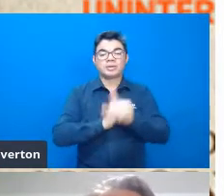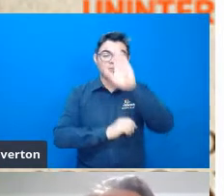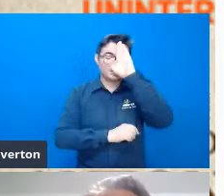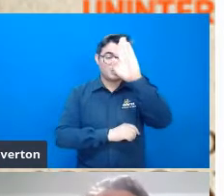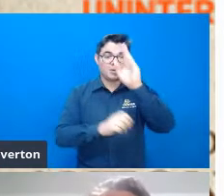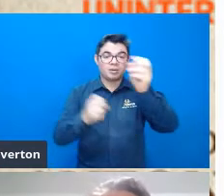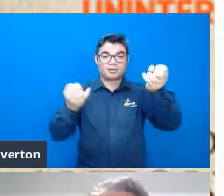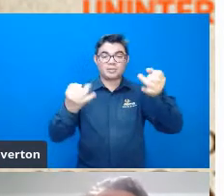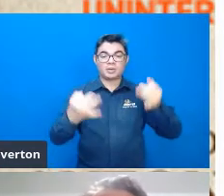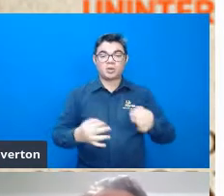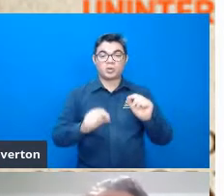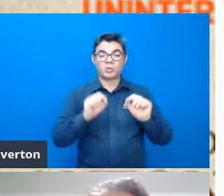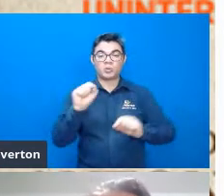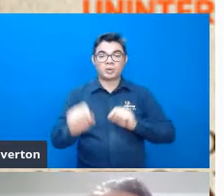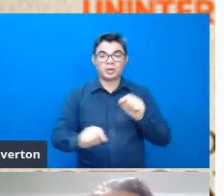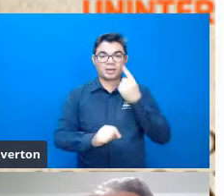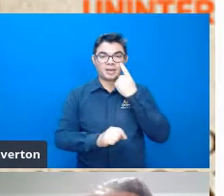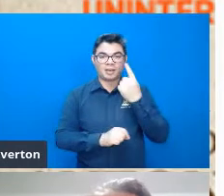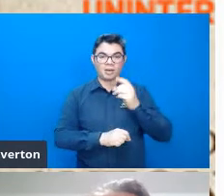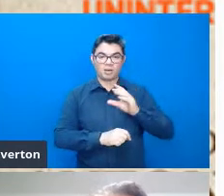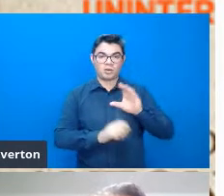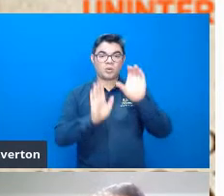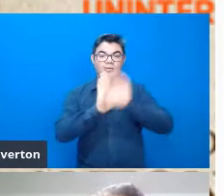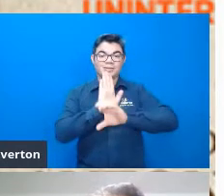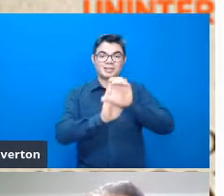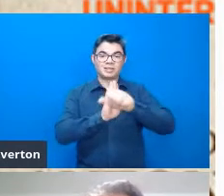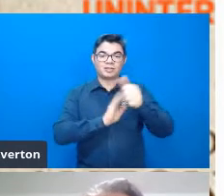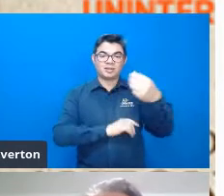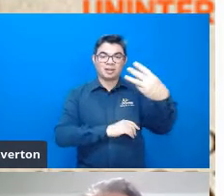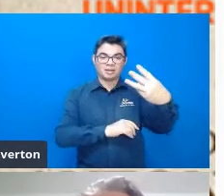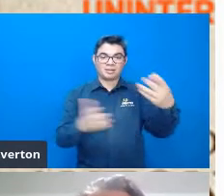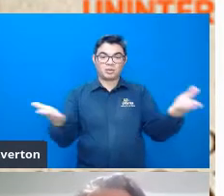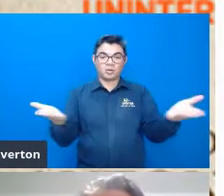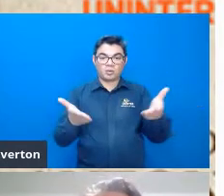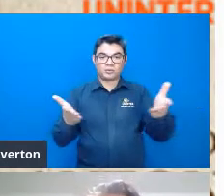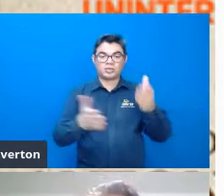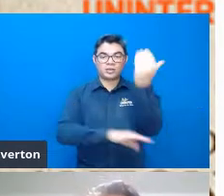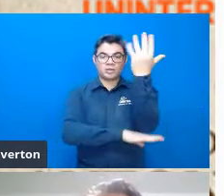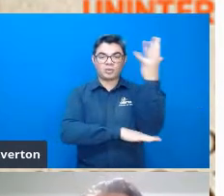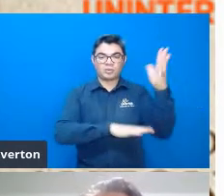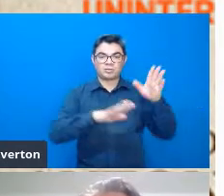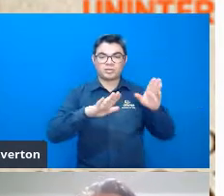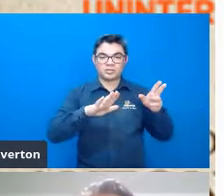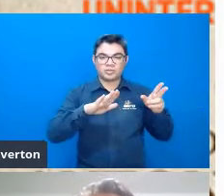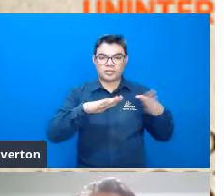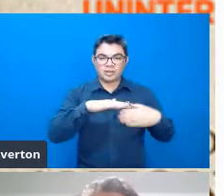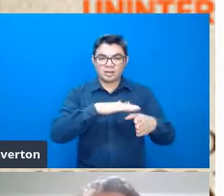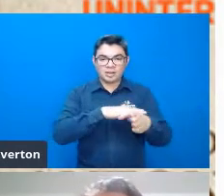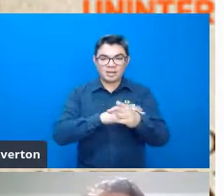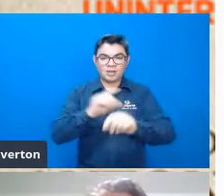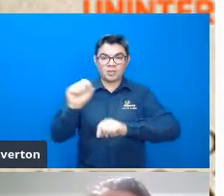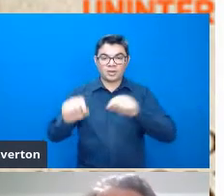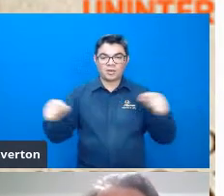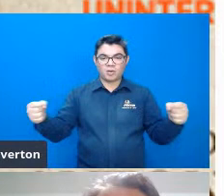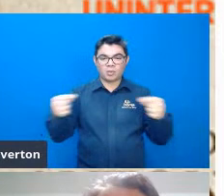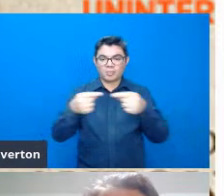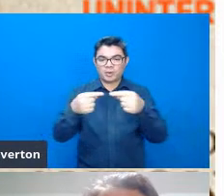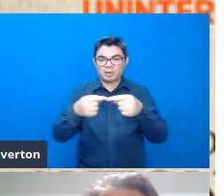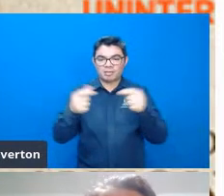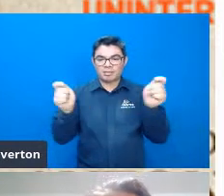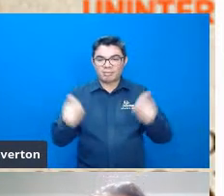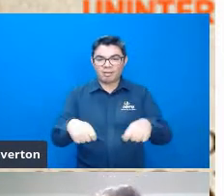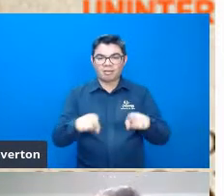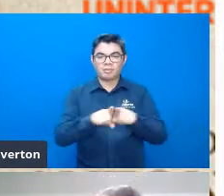que ele lançou que foi o conceito 13 e que hoje se tornou central na ecologia na evolução e na biologia que